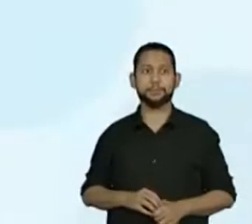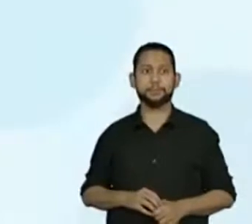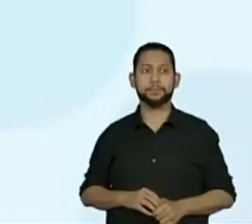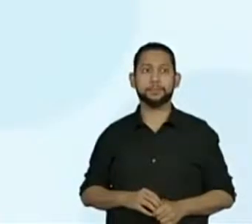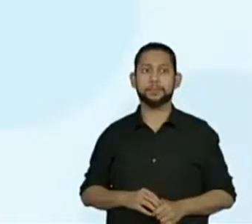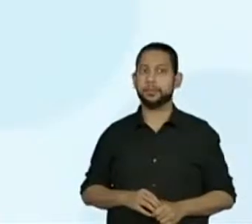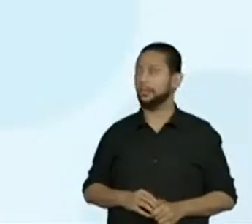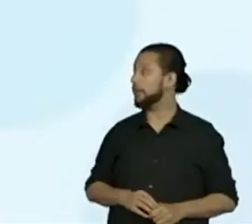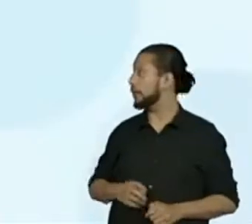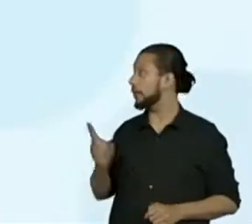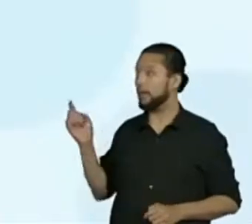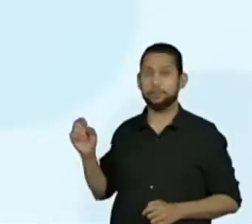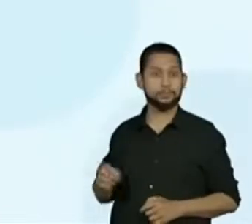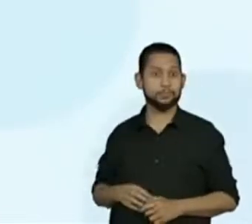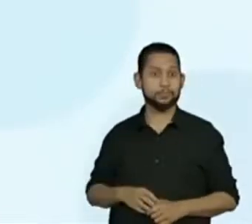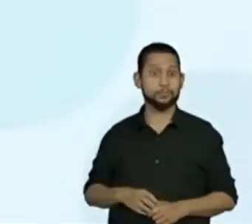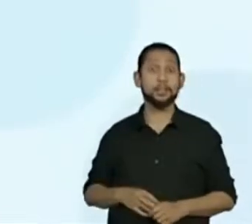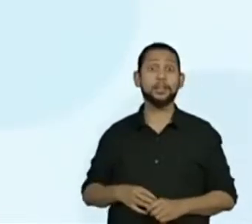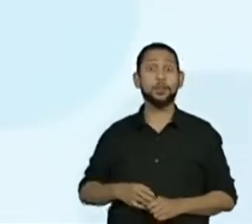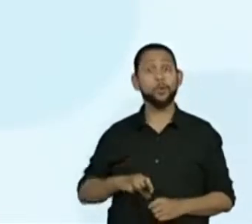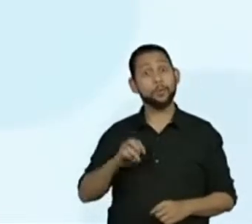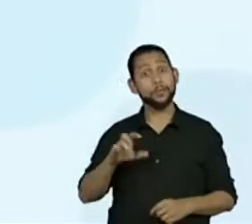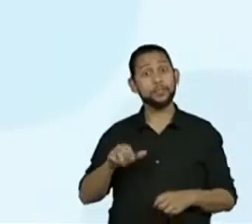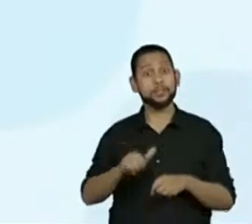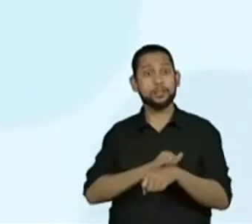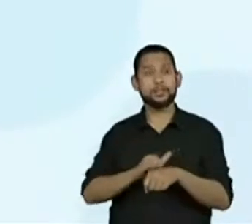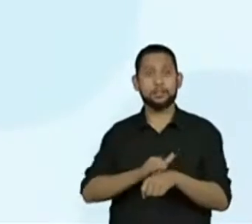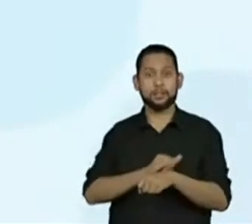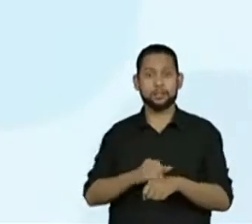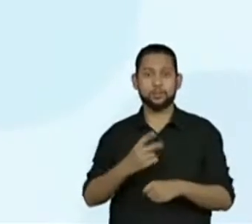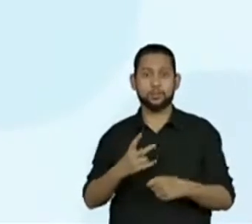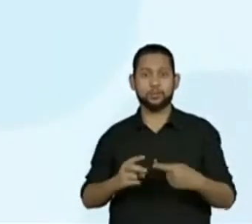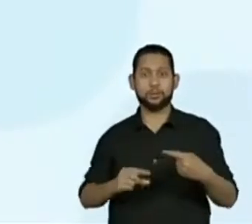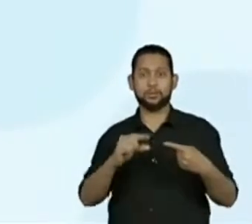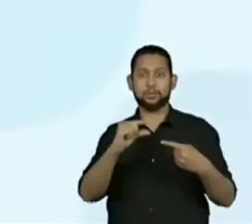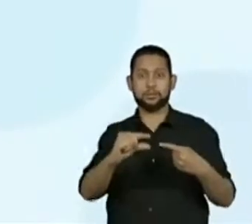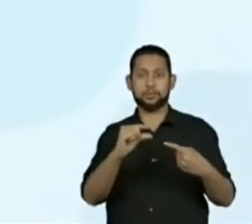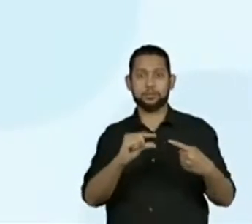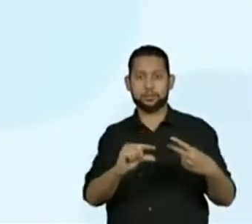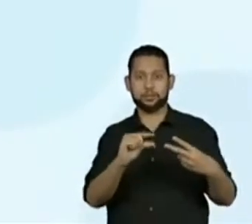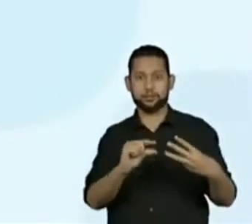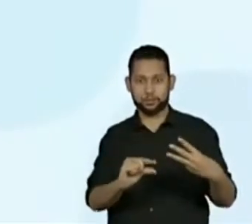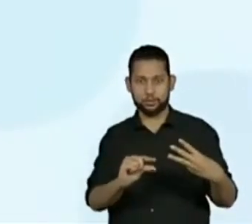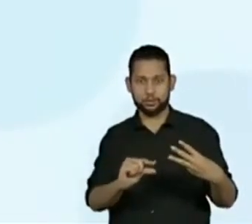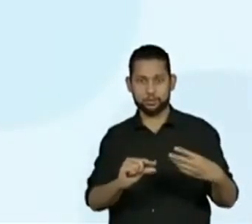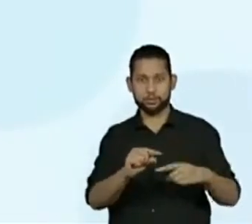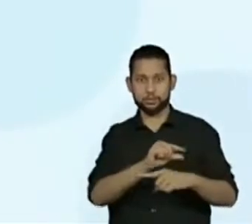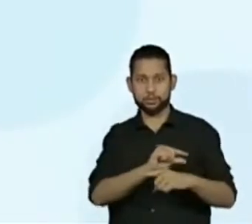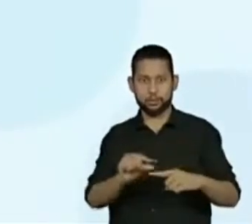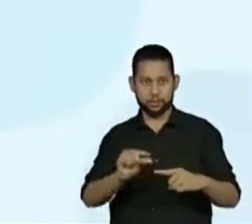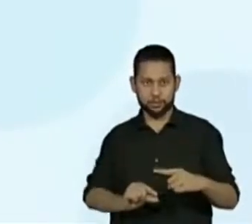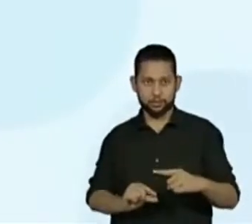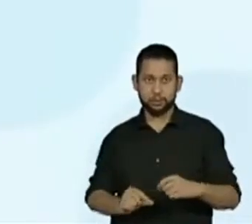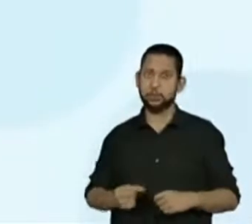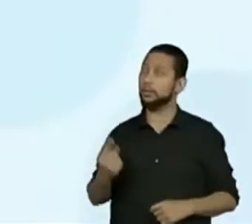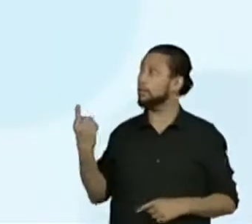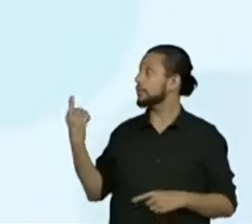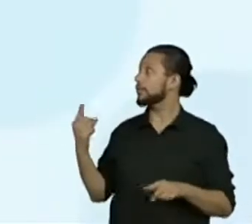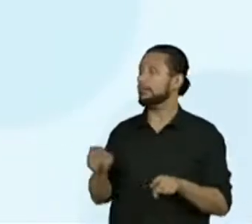Olha lá, temos aqui duas estratégias com... Ah, os algoritmos podem passar oráculo